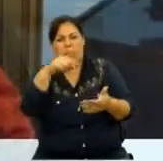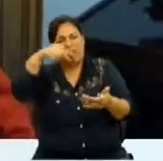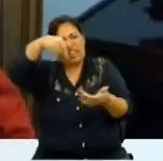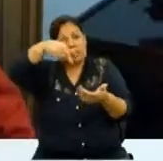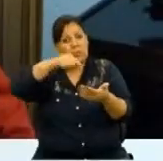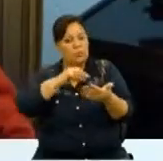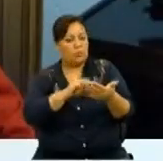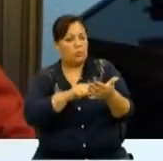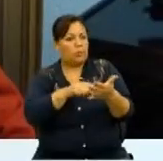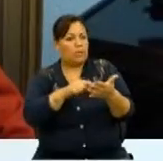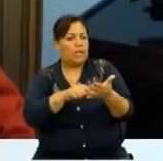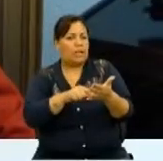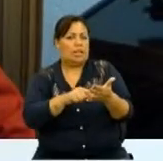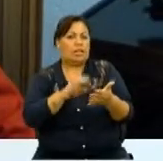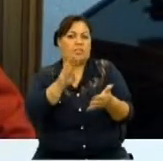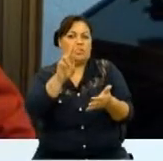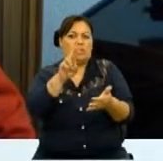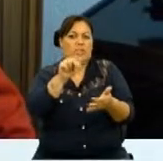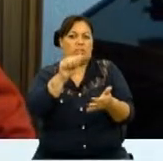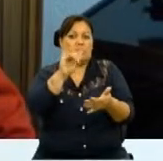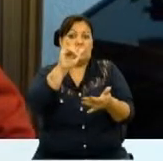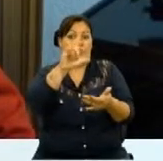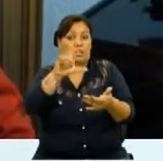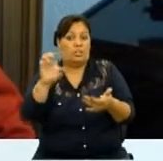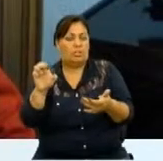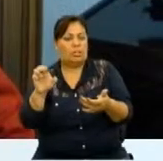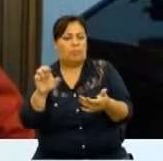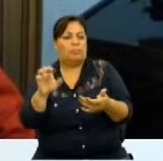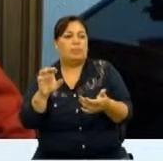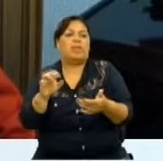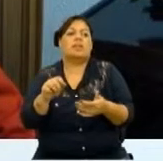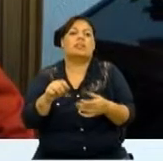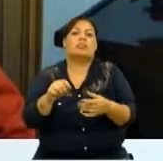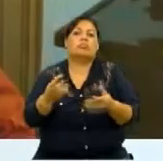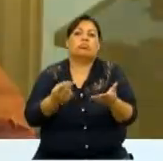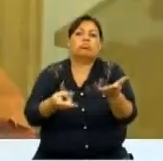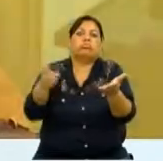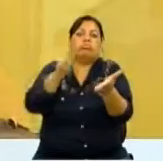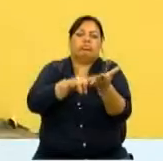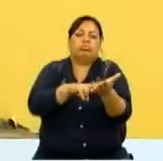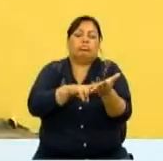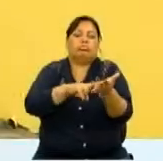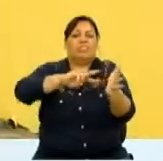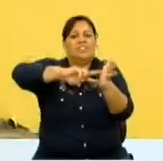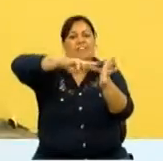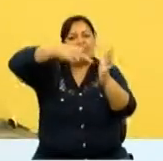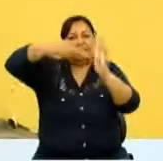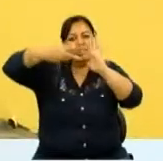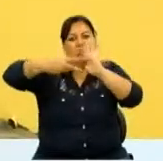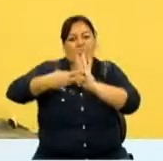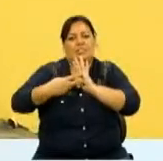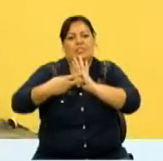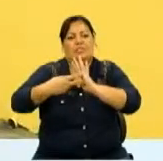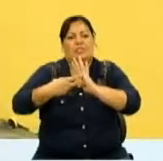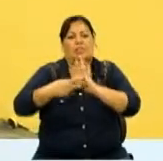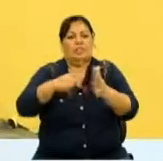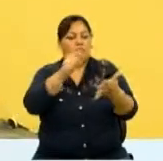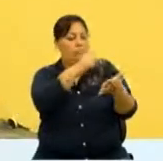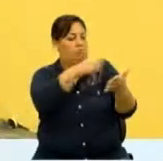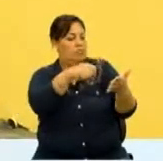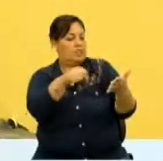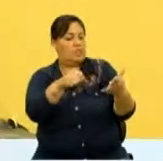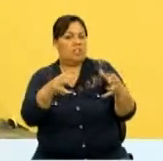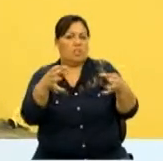você perfura no negativo, vira na frente, você tem o braile. E elas faziam uma transcrição manual desses livros